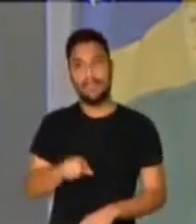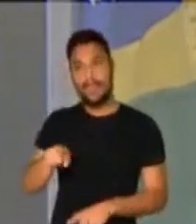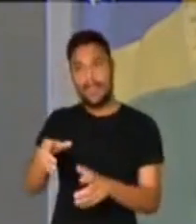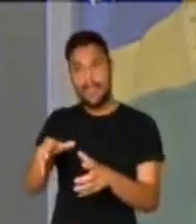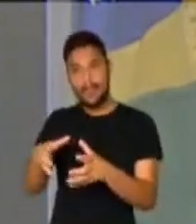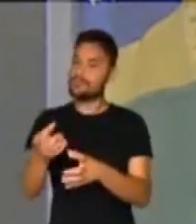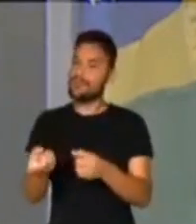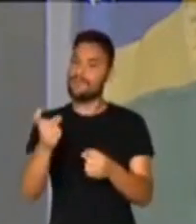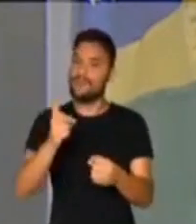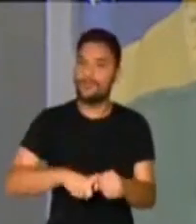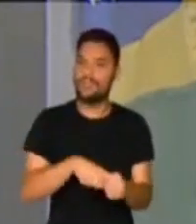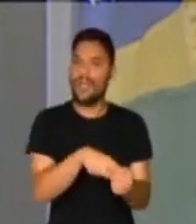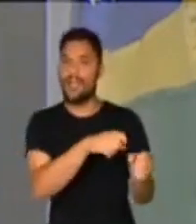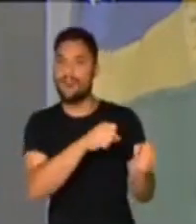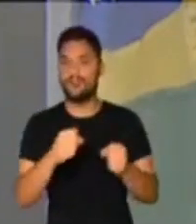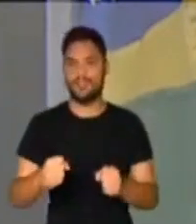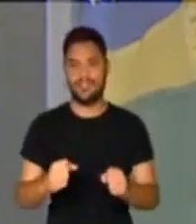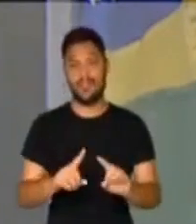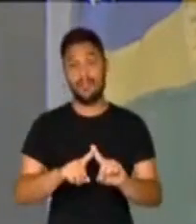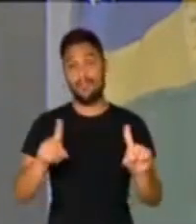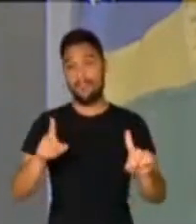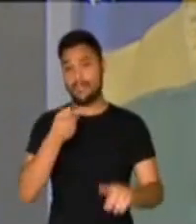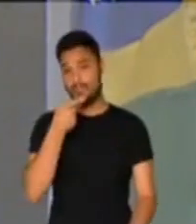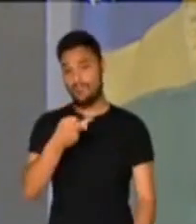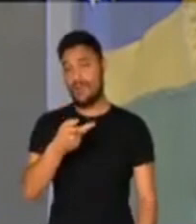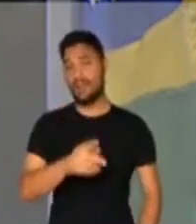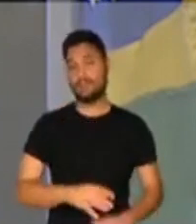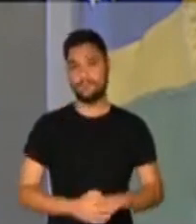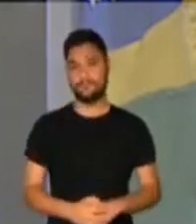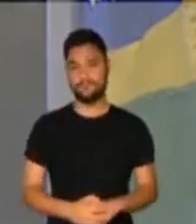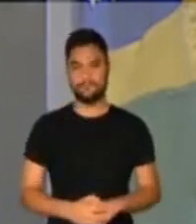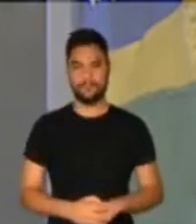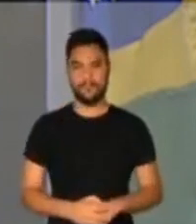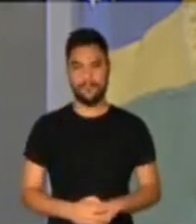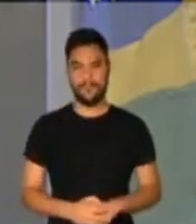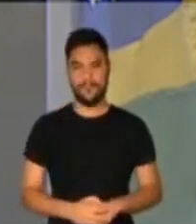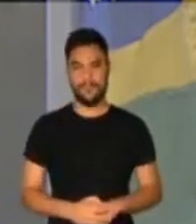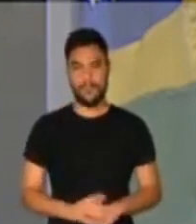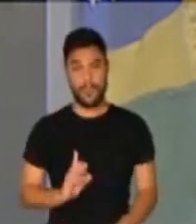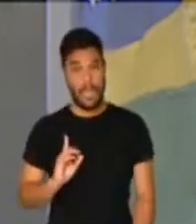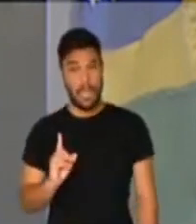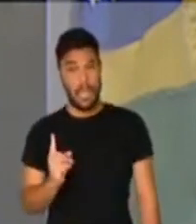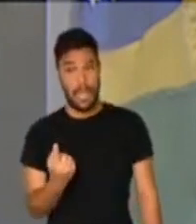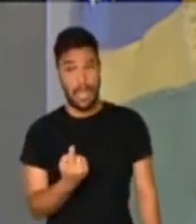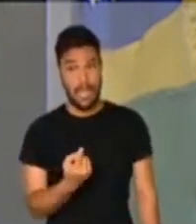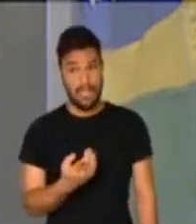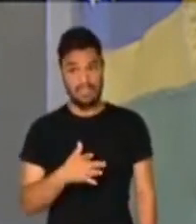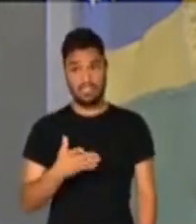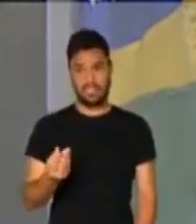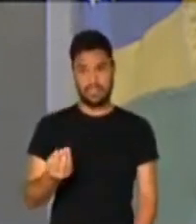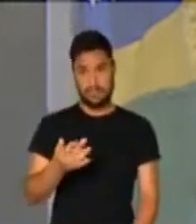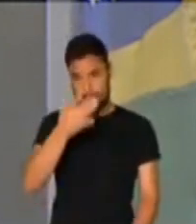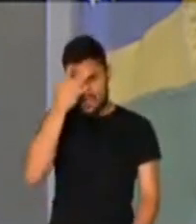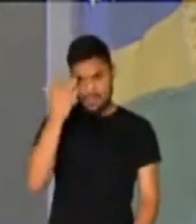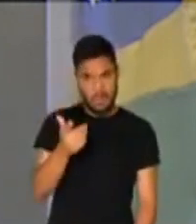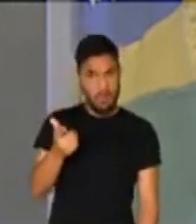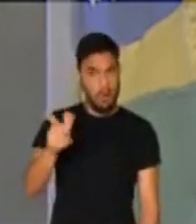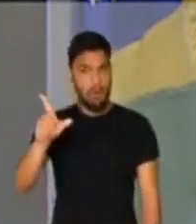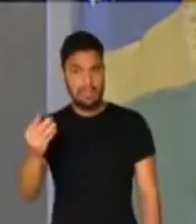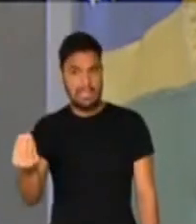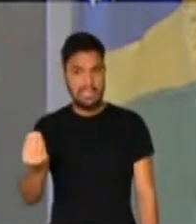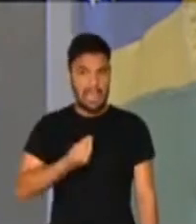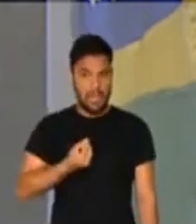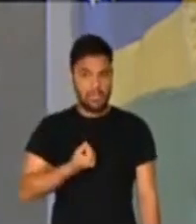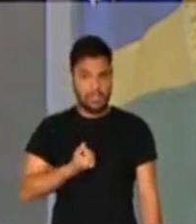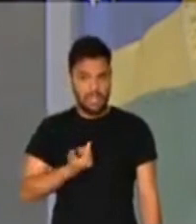ao poder. E repito aqui, friso, ninguém ofereceu por parte do governo, e eu falo aqui